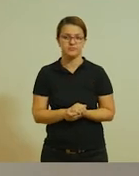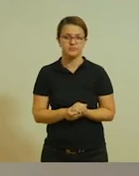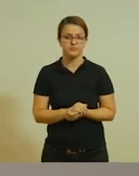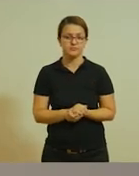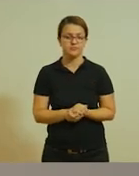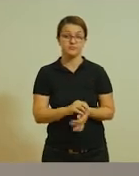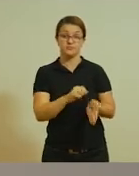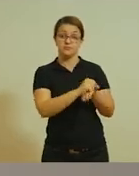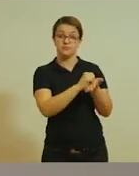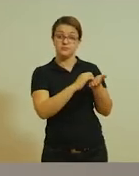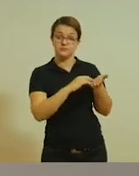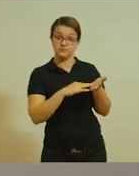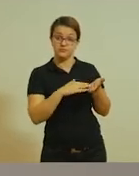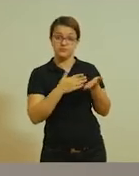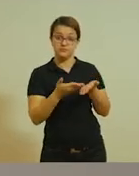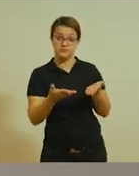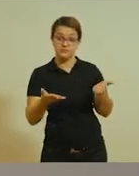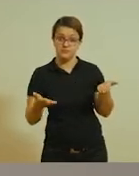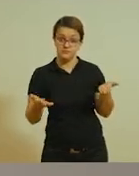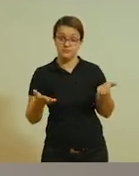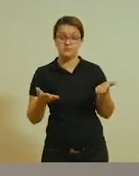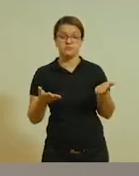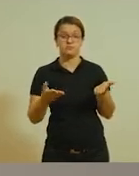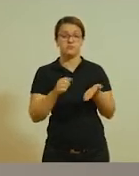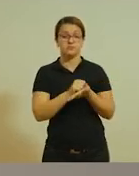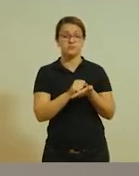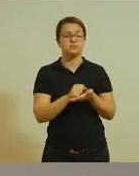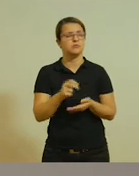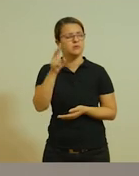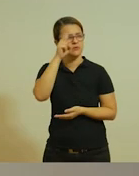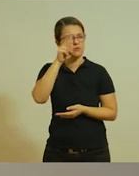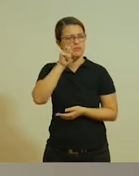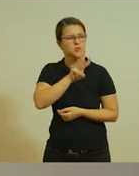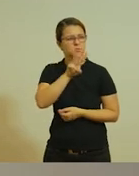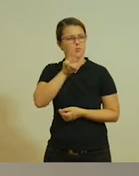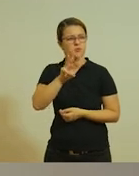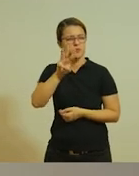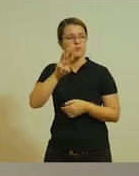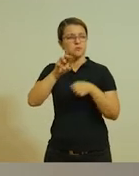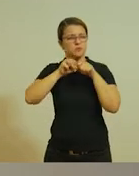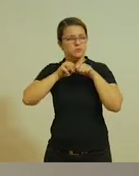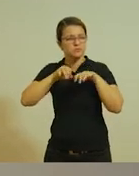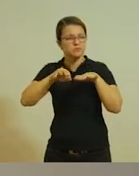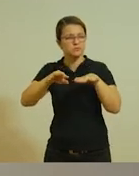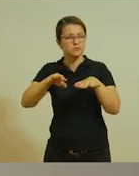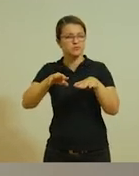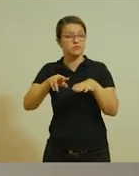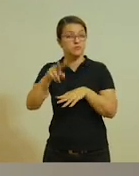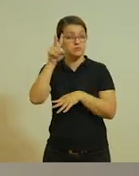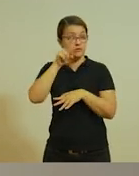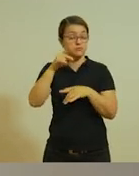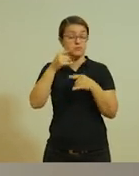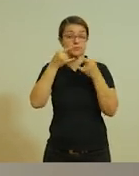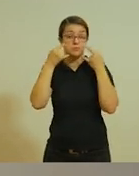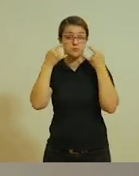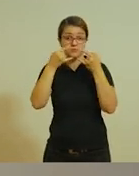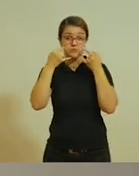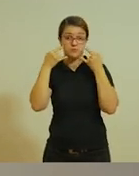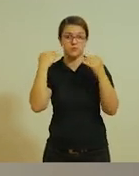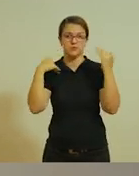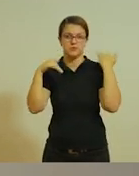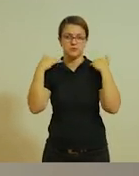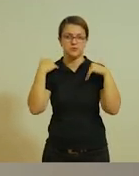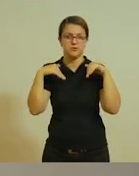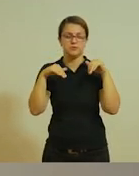Então, essa é a atividade da lição de casa. Não esqueça de compartilhar o link. Quando sair de casa, use máscara,